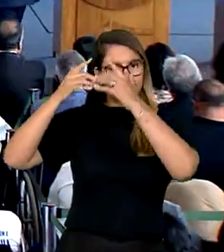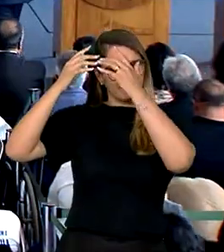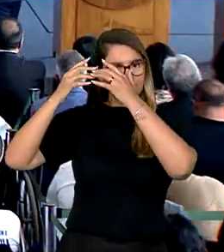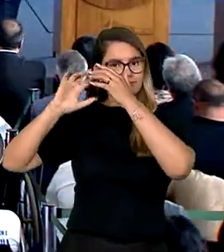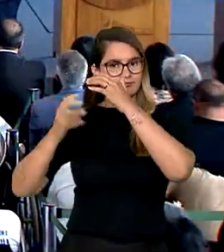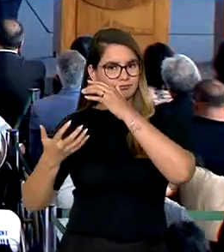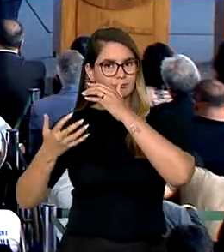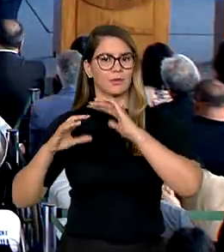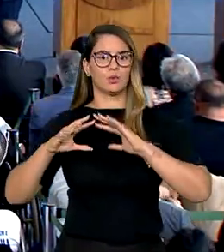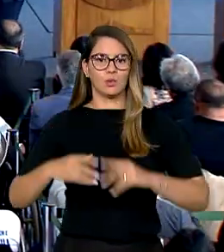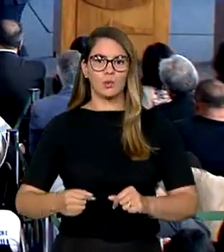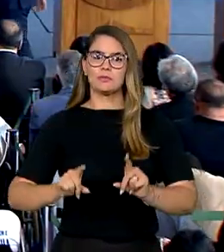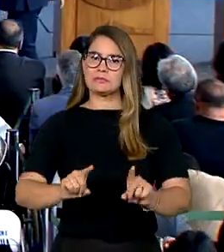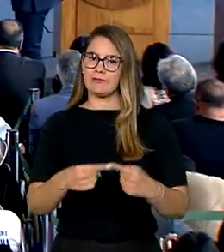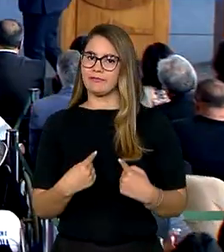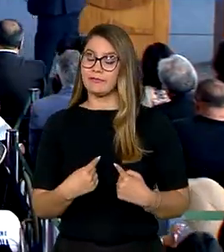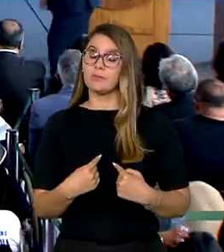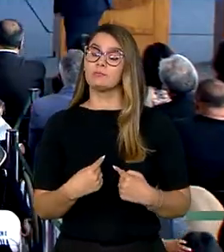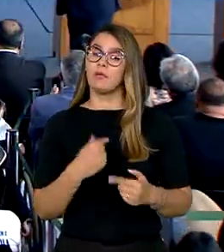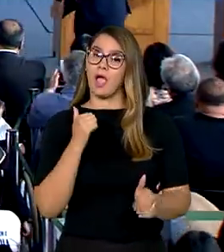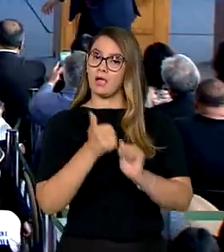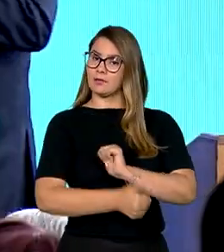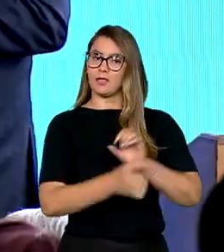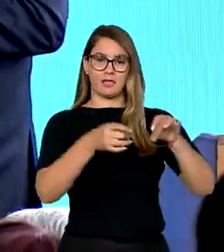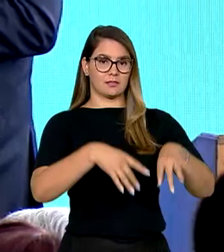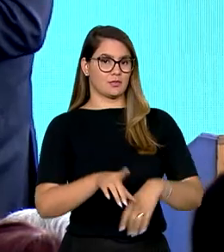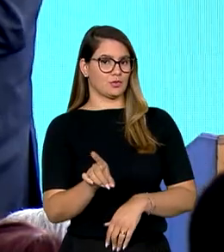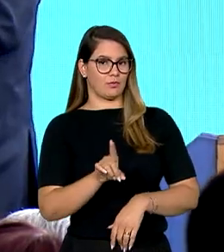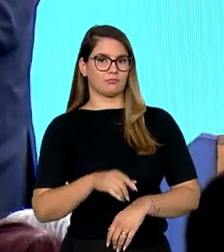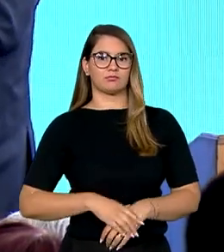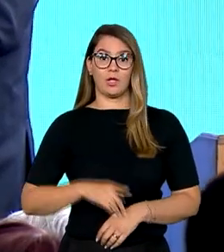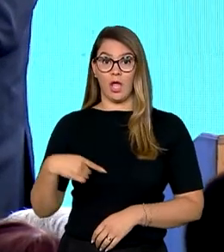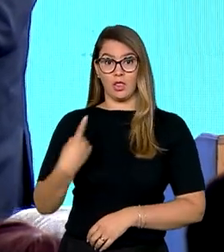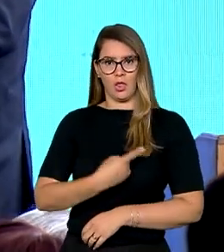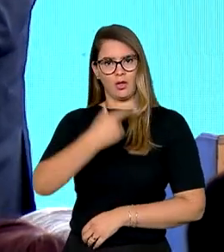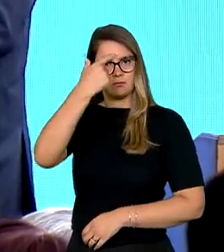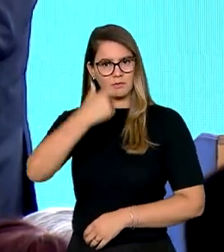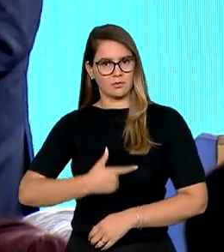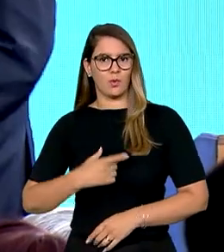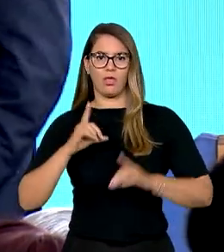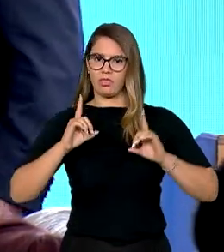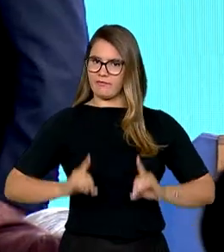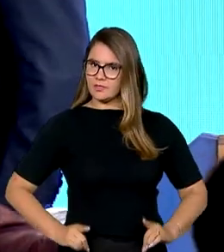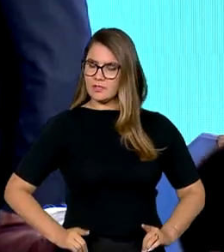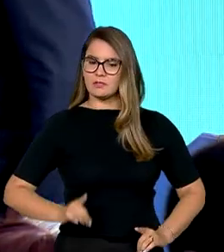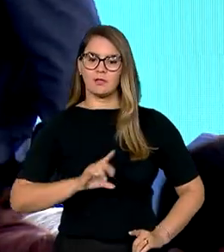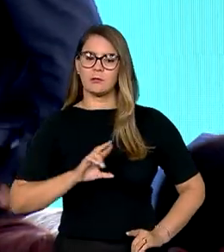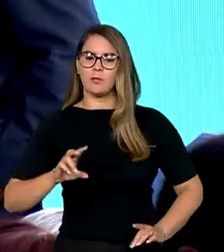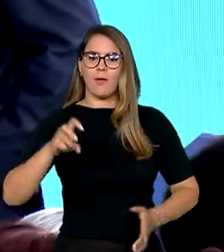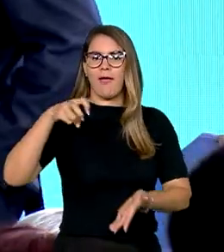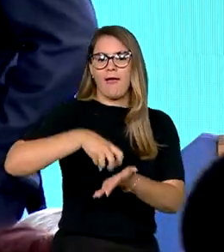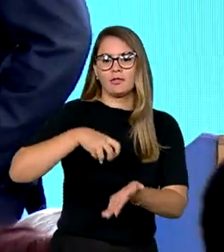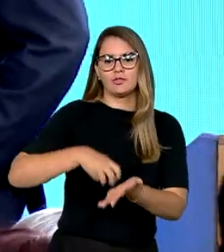Mesmo com todos os desafios, a atleta não desistiu. Nós, pessoas com deficiência, nós não somos um cartigo dos